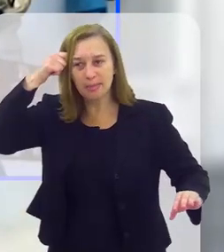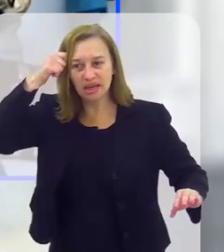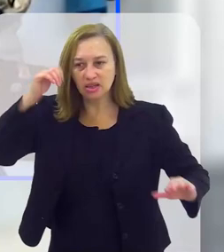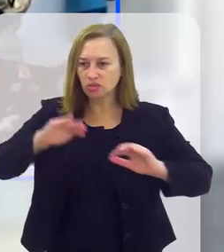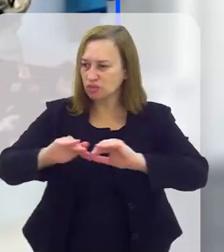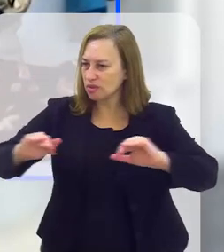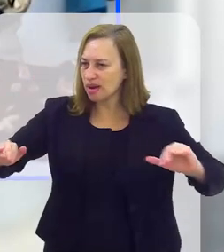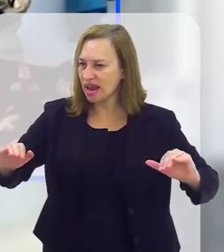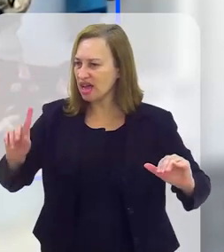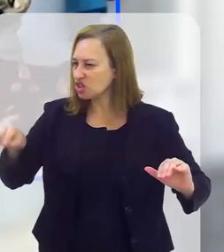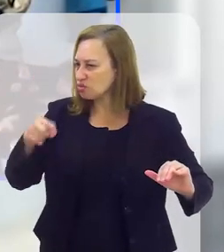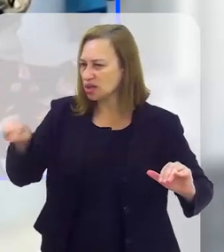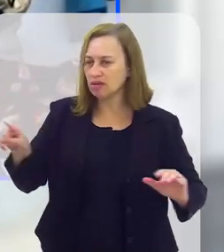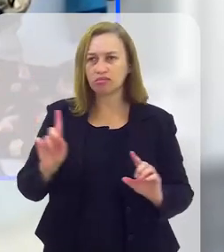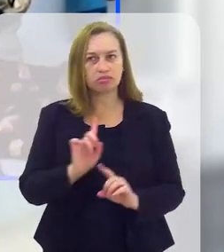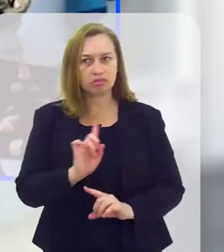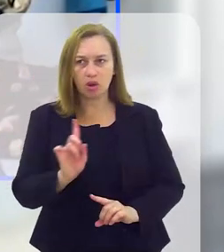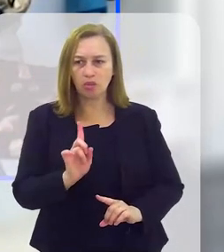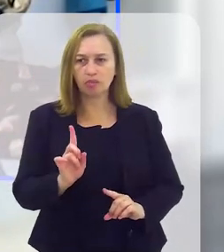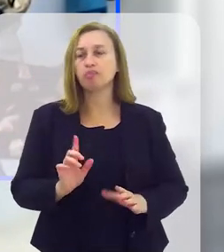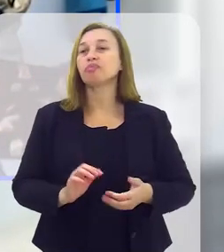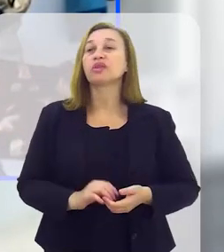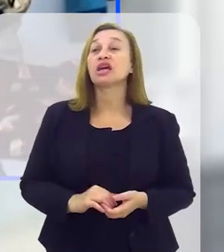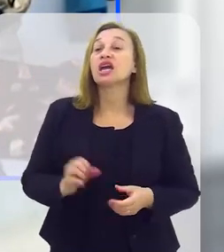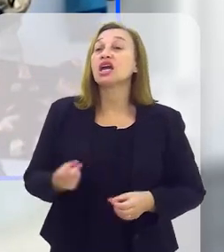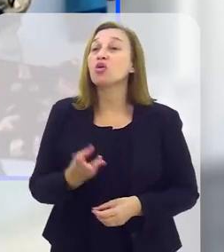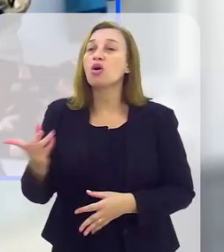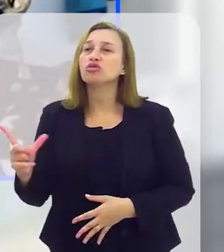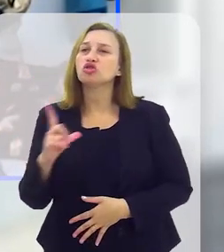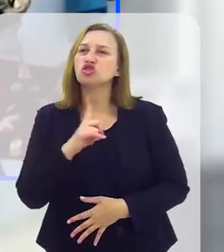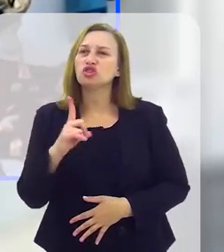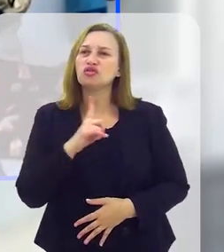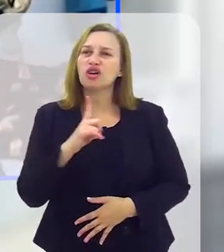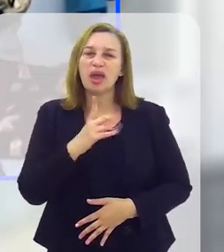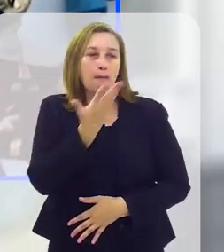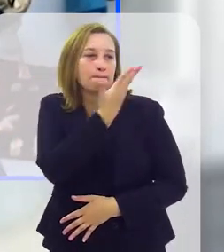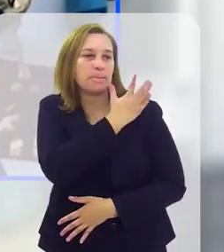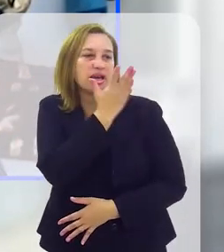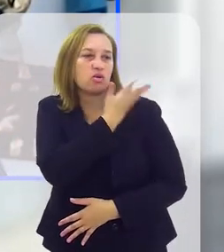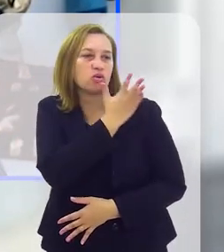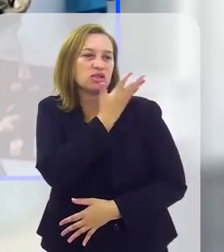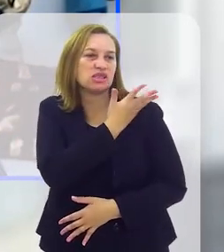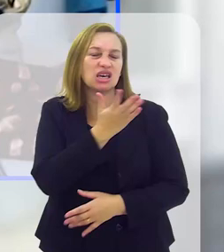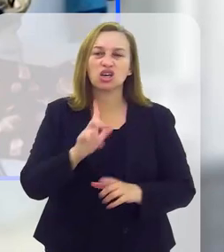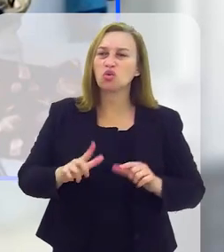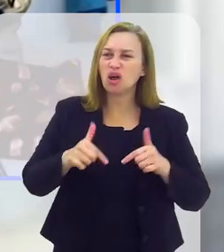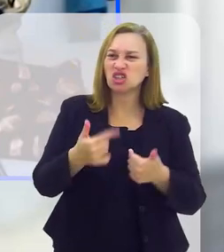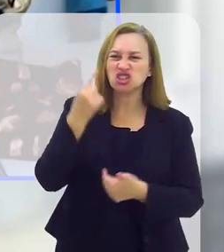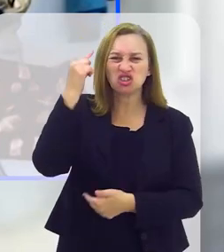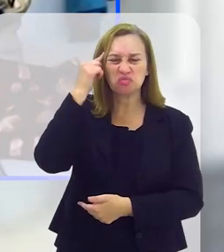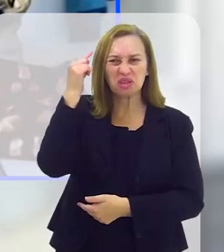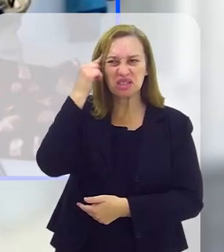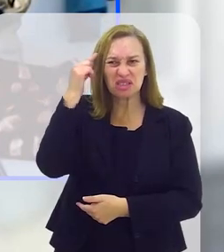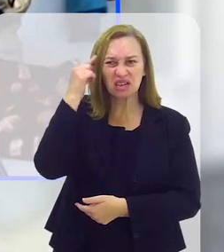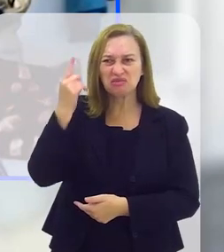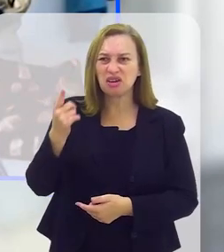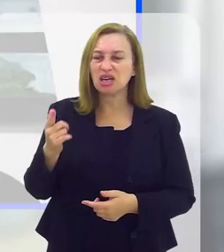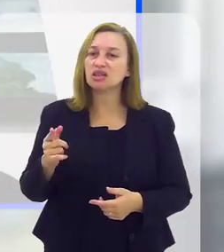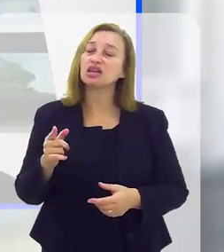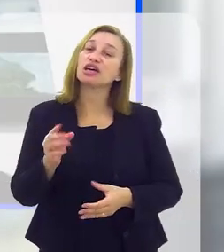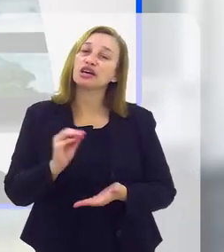colonizadora e outro é da cor colonizada, dos que vieram da África, então, enquanto existir